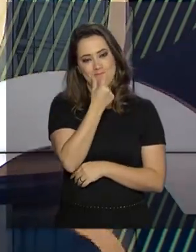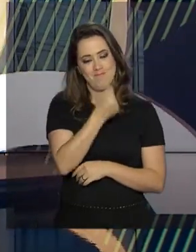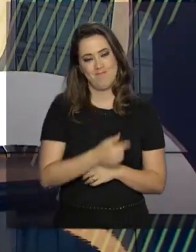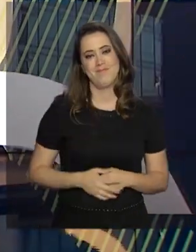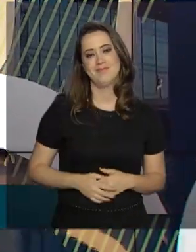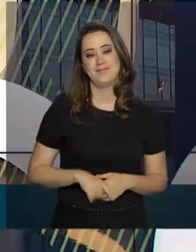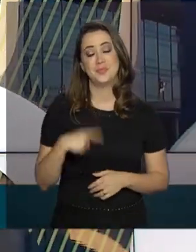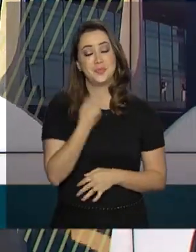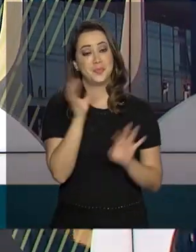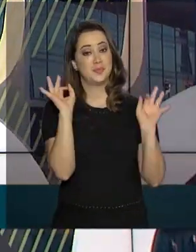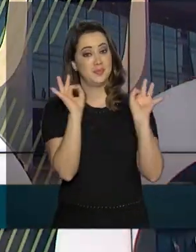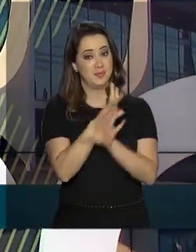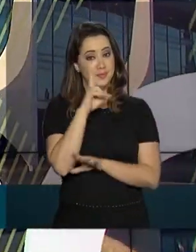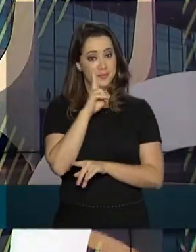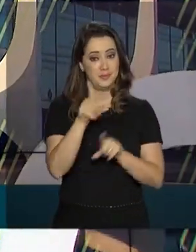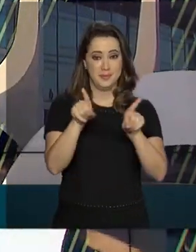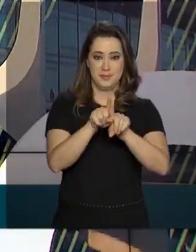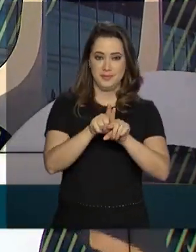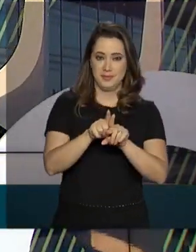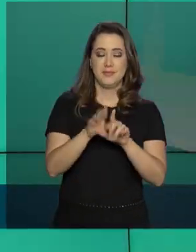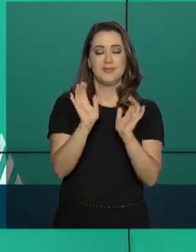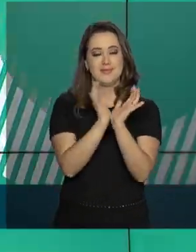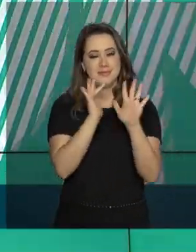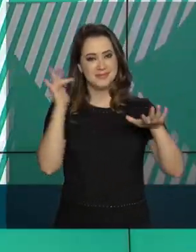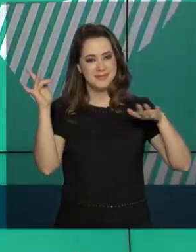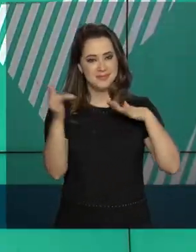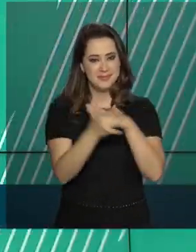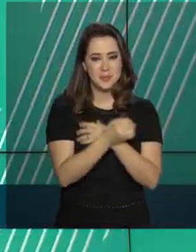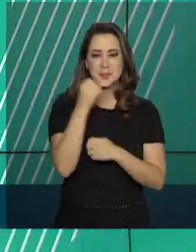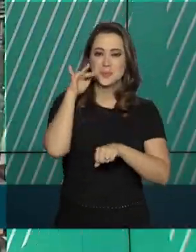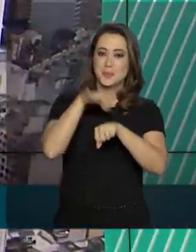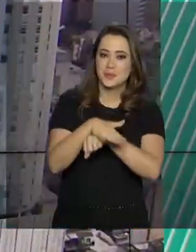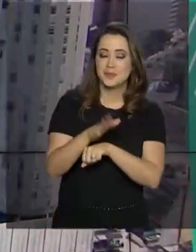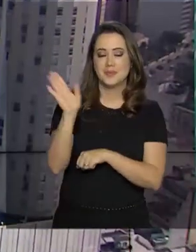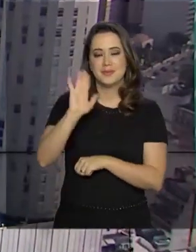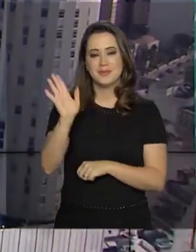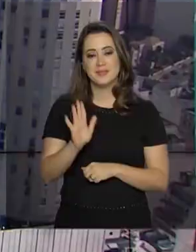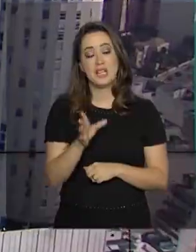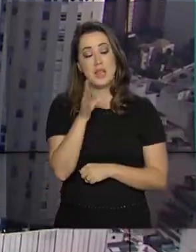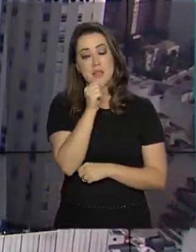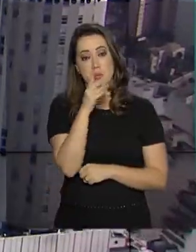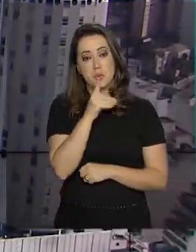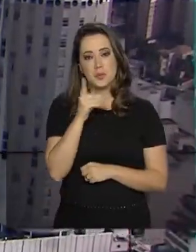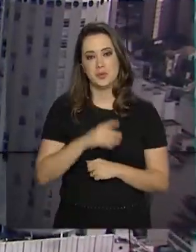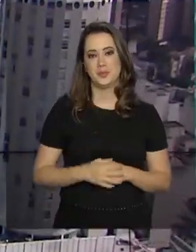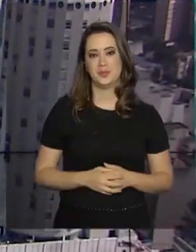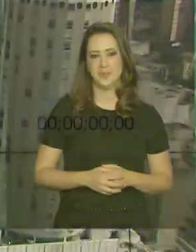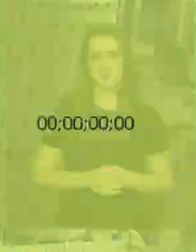agora fica por aqui. Acompanhe a gente também pelas nossas redes sociais. Uma boa noite e um bom final de semana.